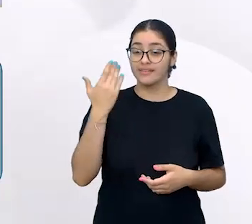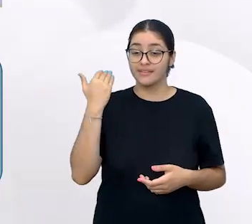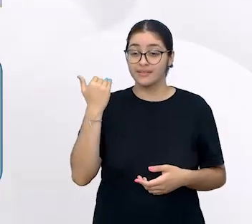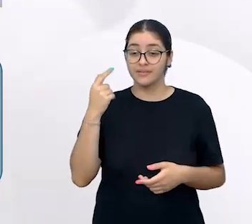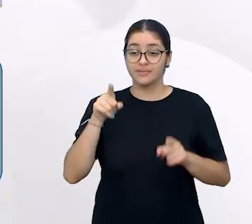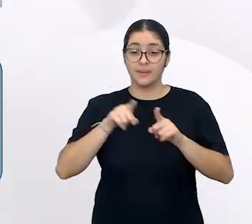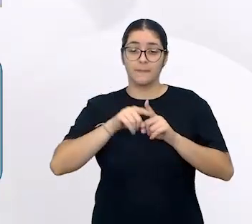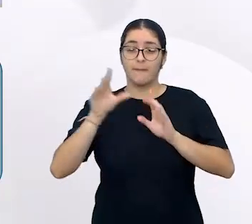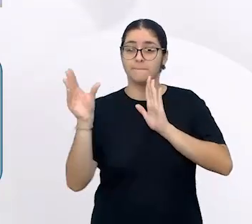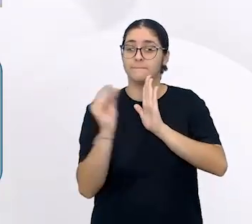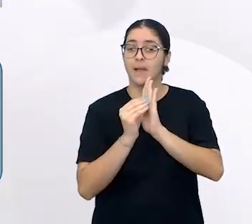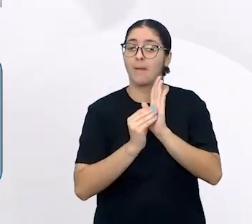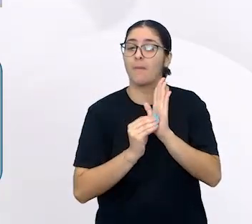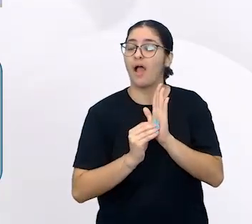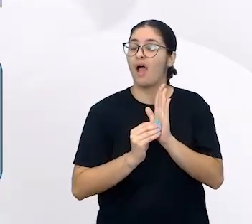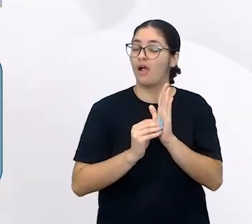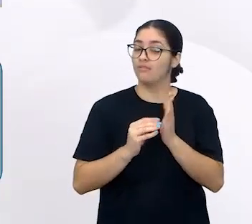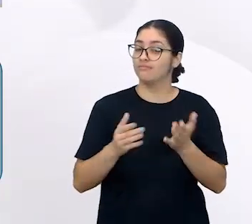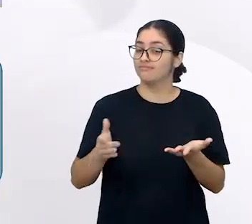que ela registrou?